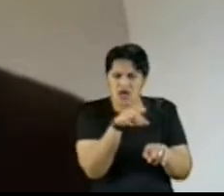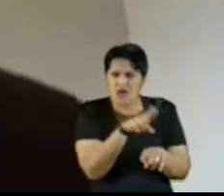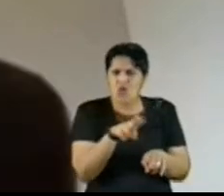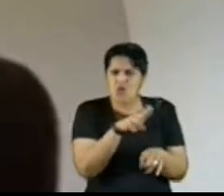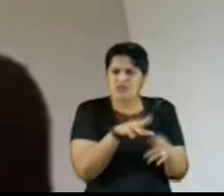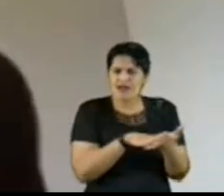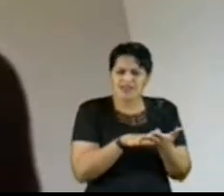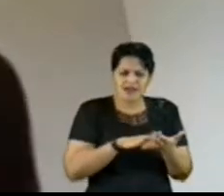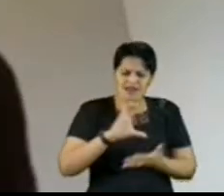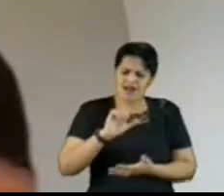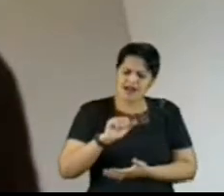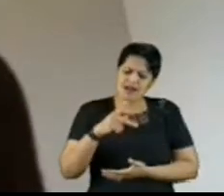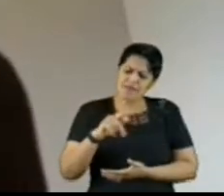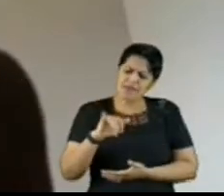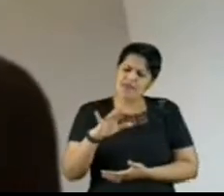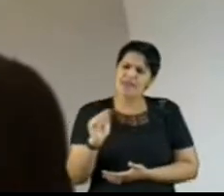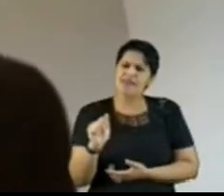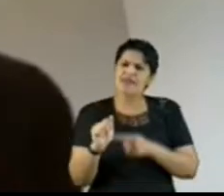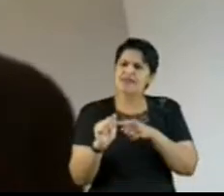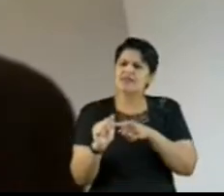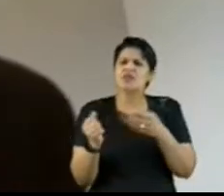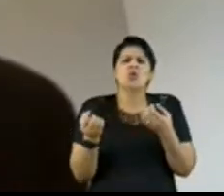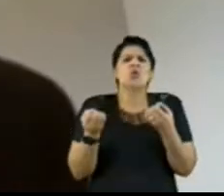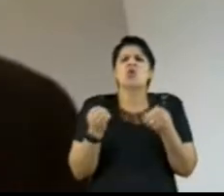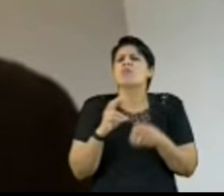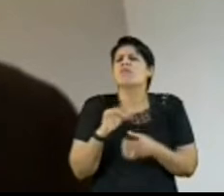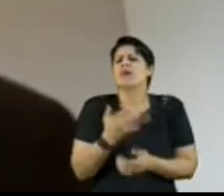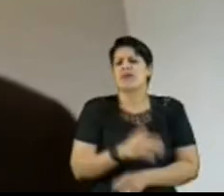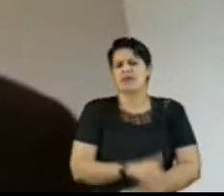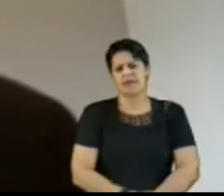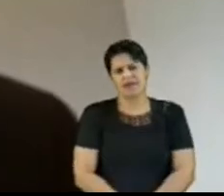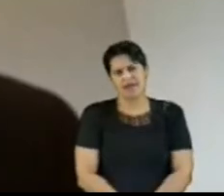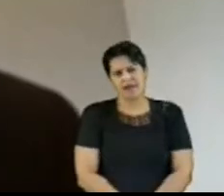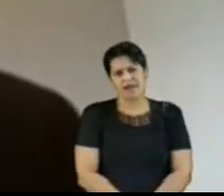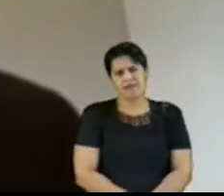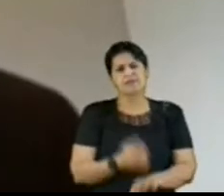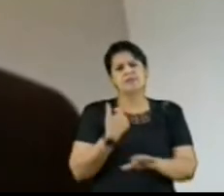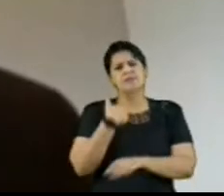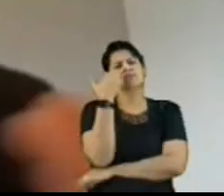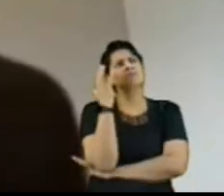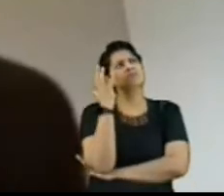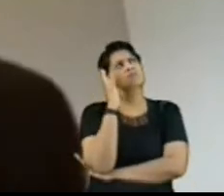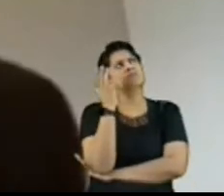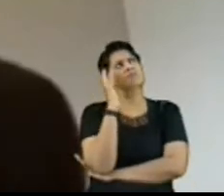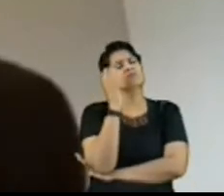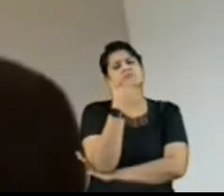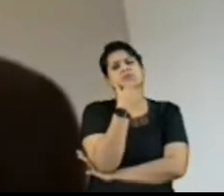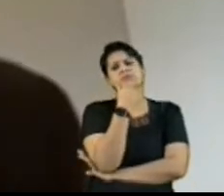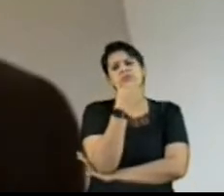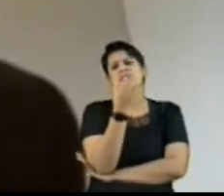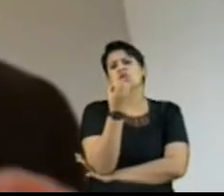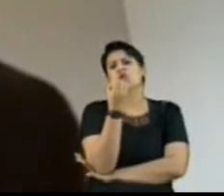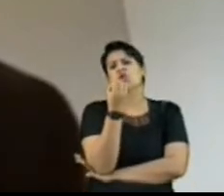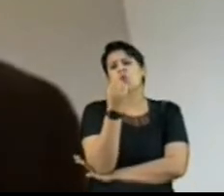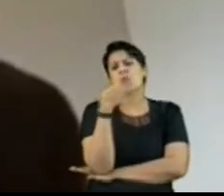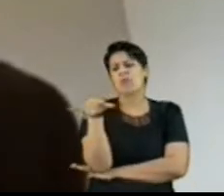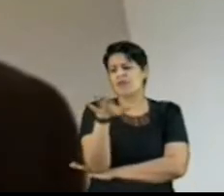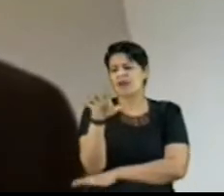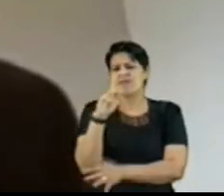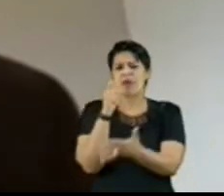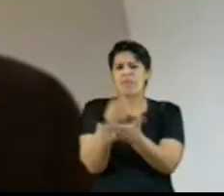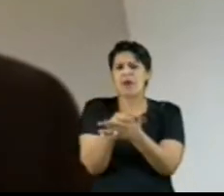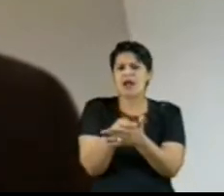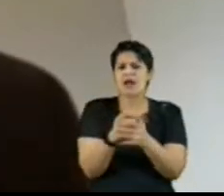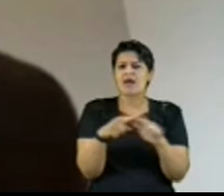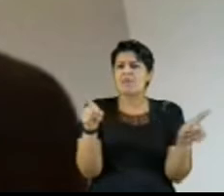aí imagino eu que poderia ser de valente minha terra natal. Então, imagino eu como vão pagar caro e não vão poder usar